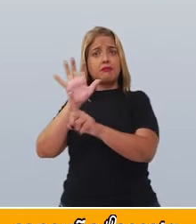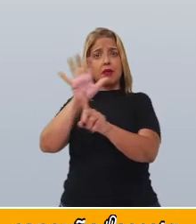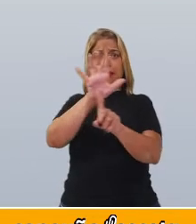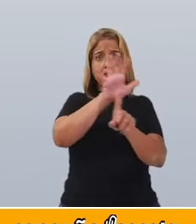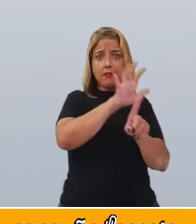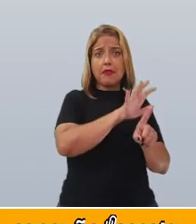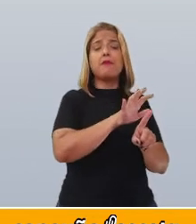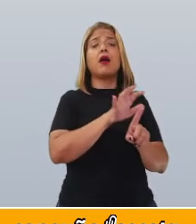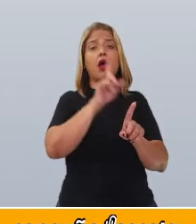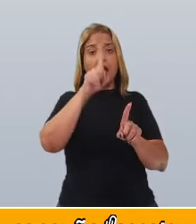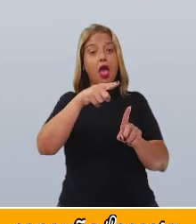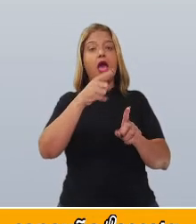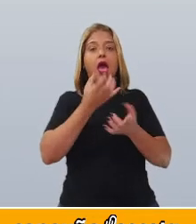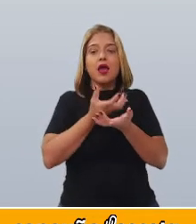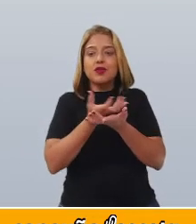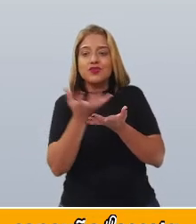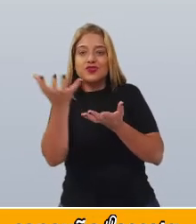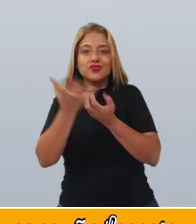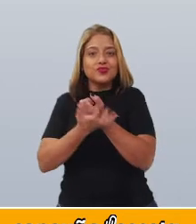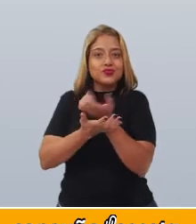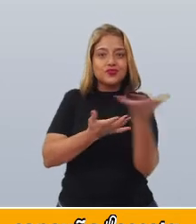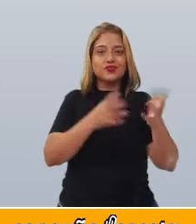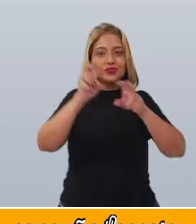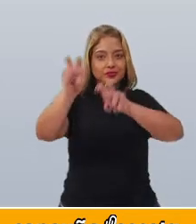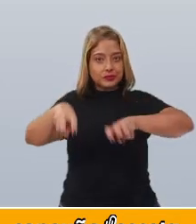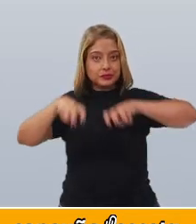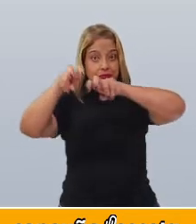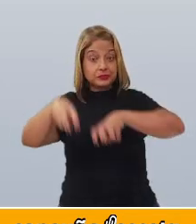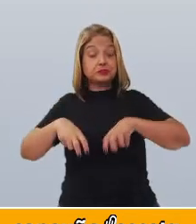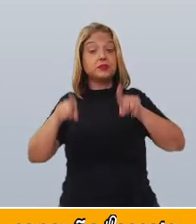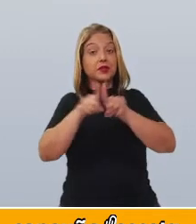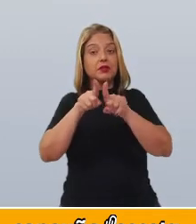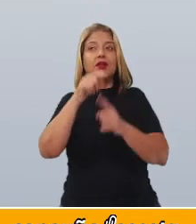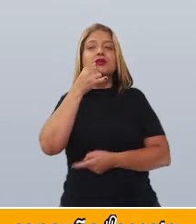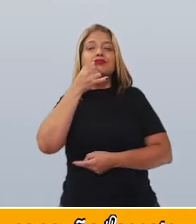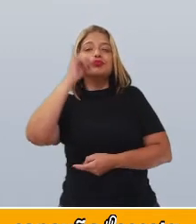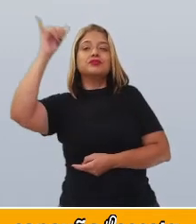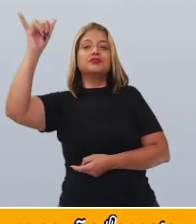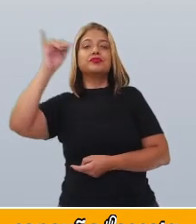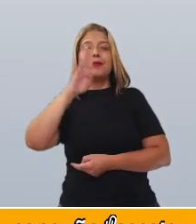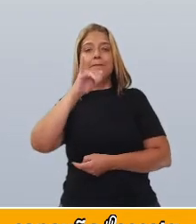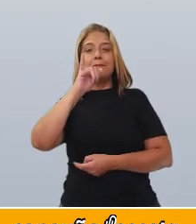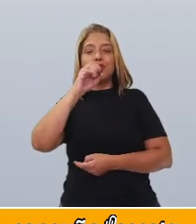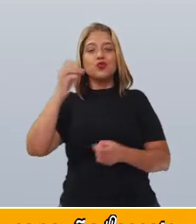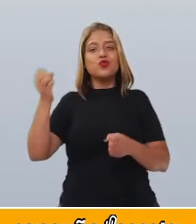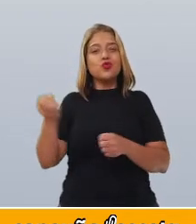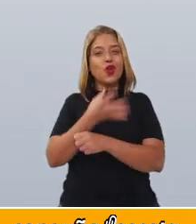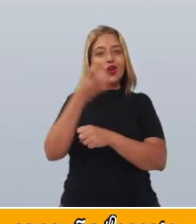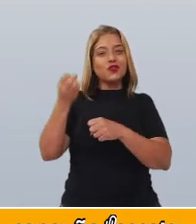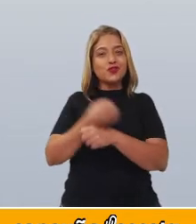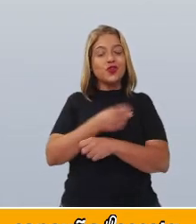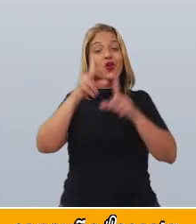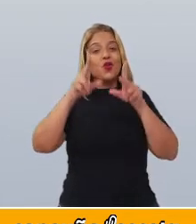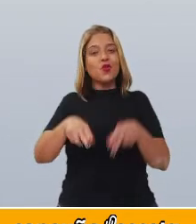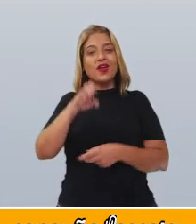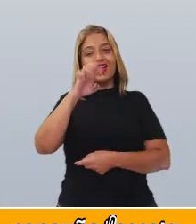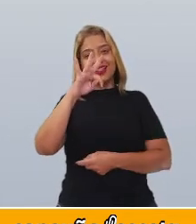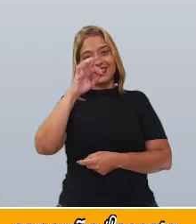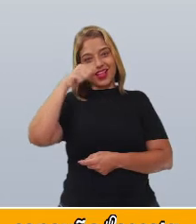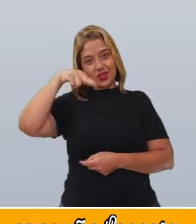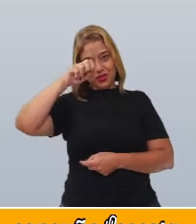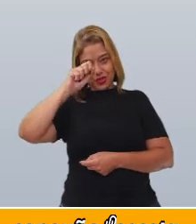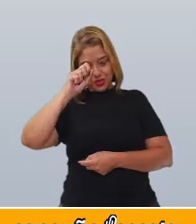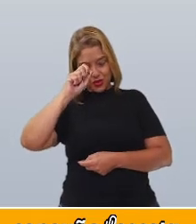pela agricultura e pelas energias biorrenováveis, como o etanol. É ótimo ver que